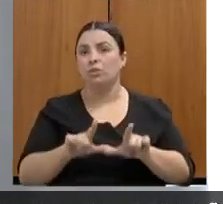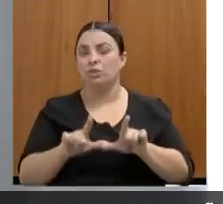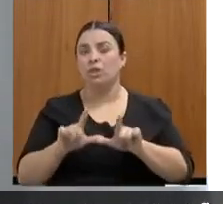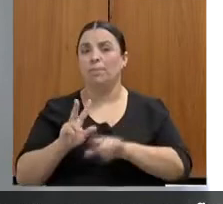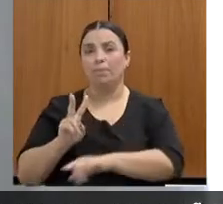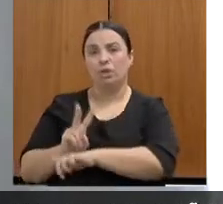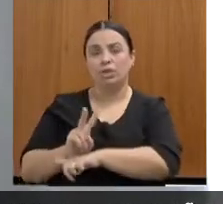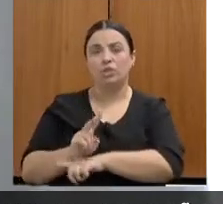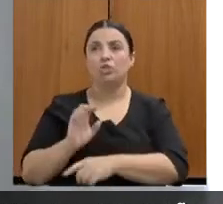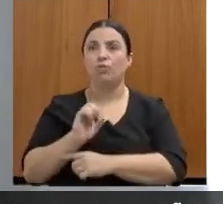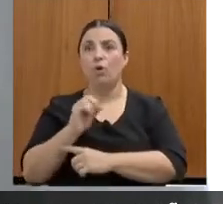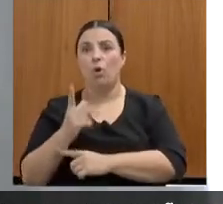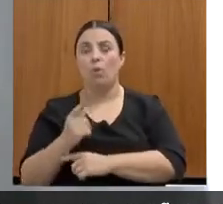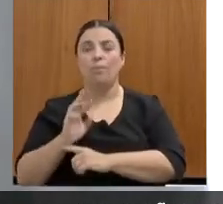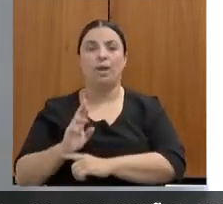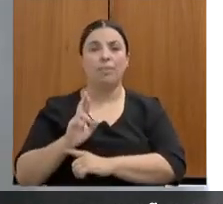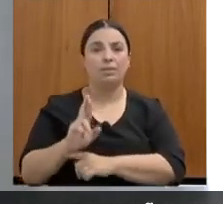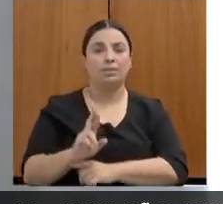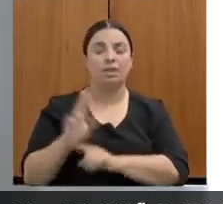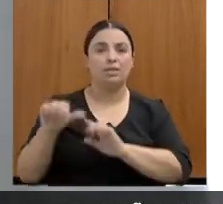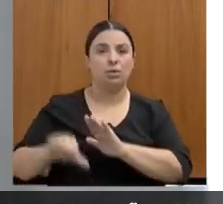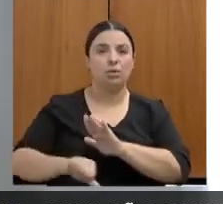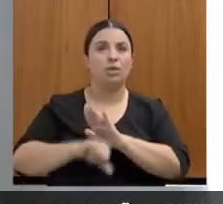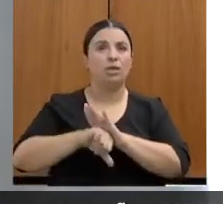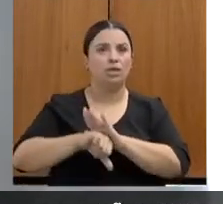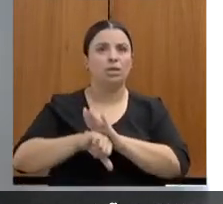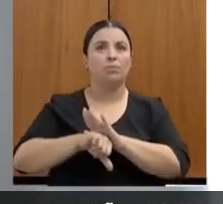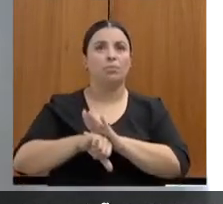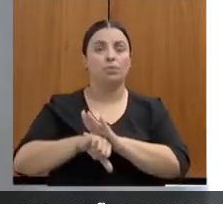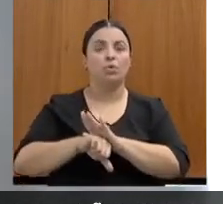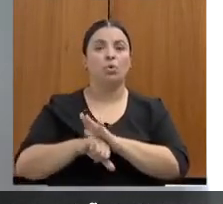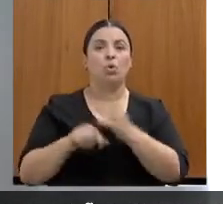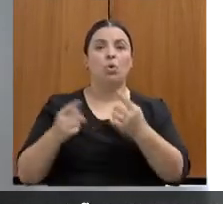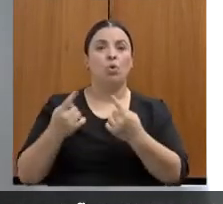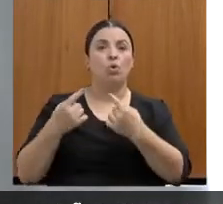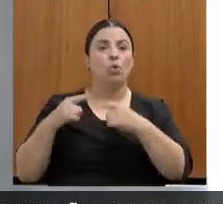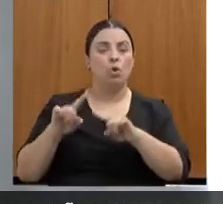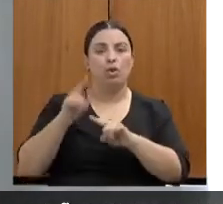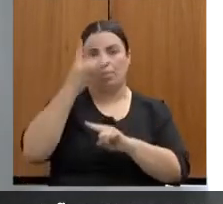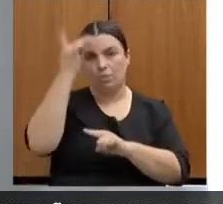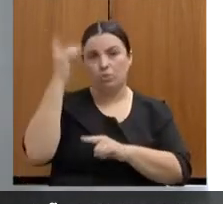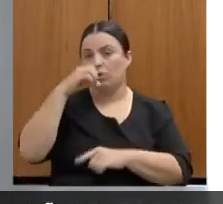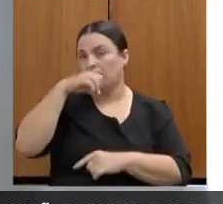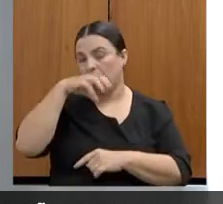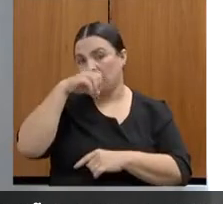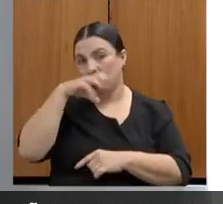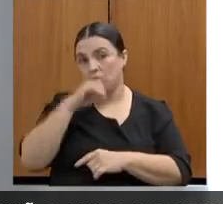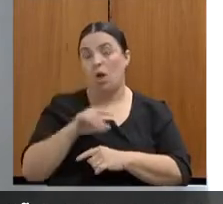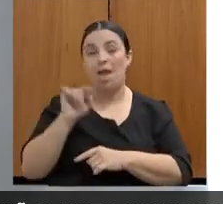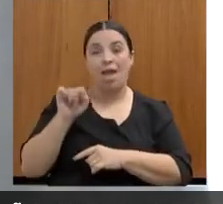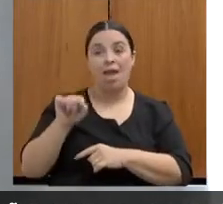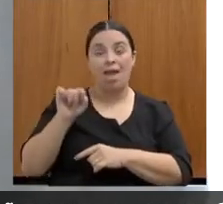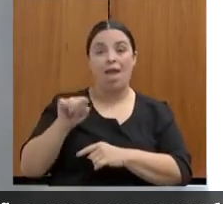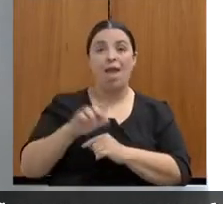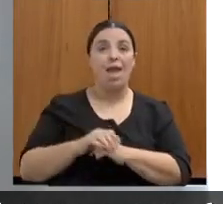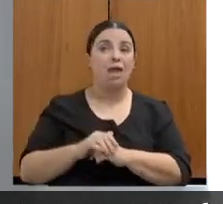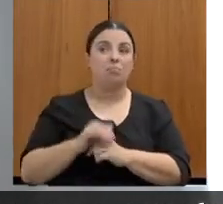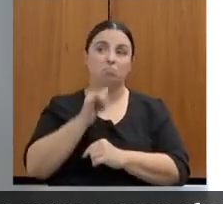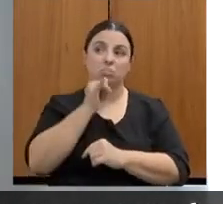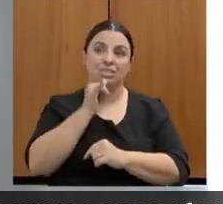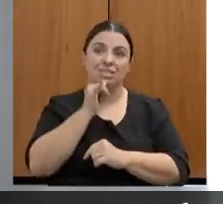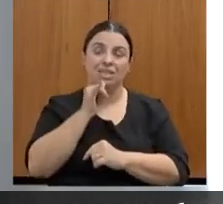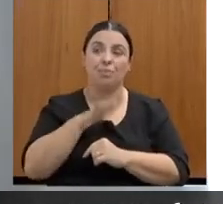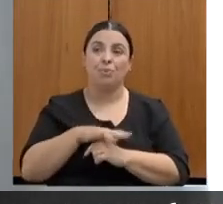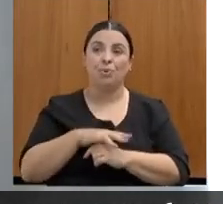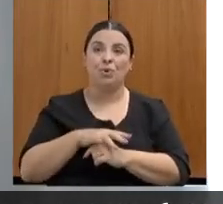criminal em favor do suposto agressor, ela não vai precisar, durante a semana, ser atendida no mesmo